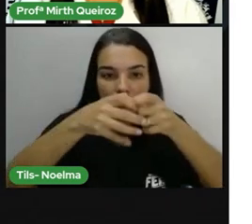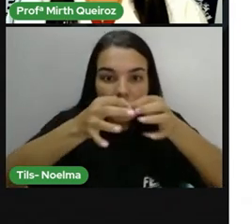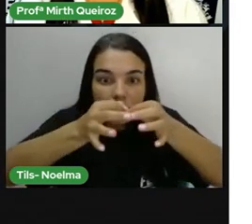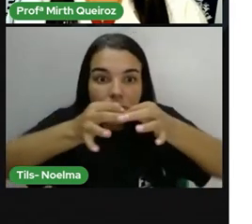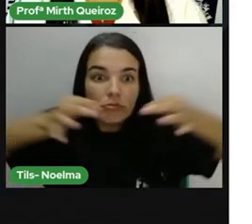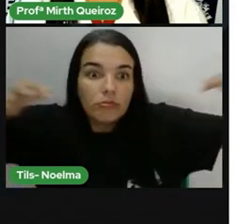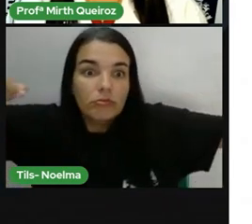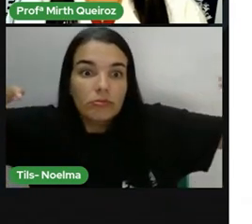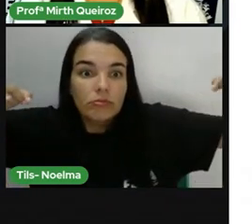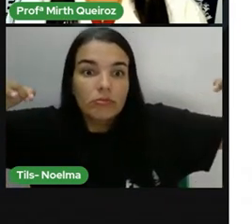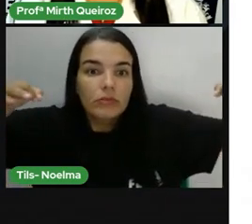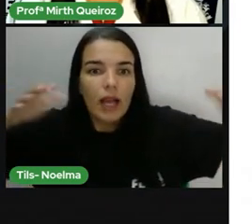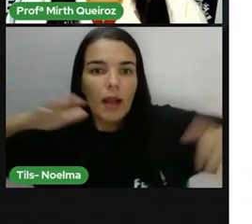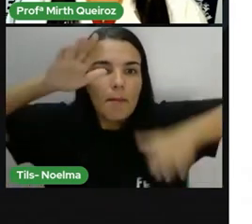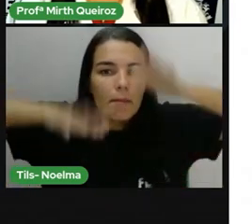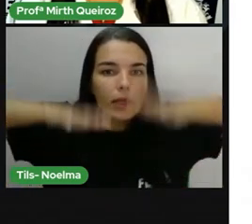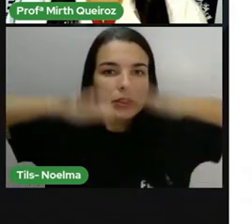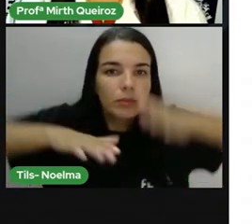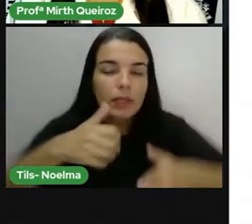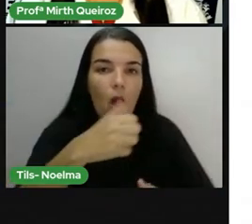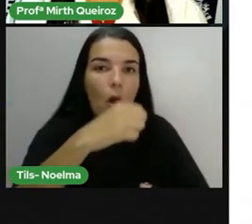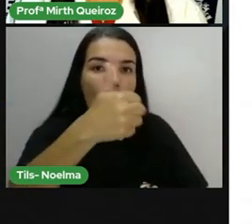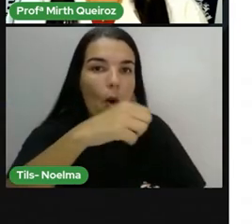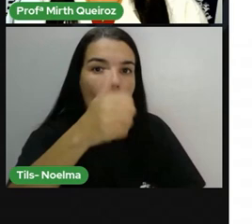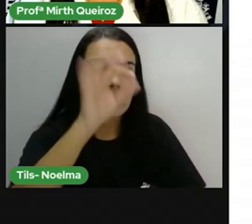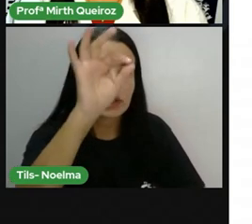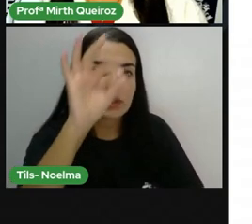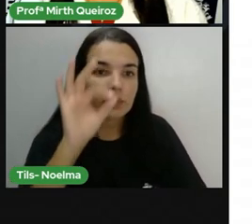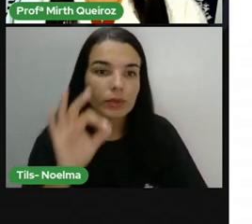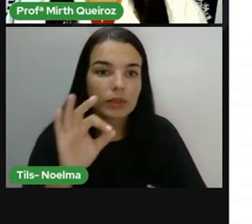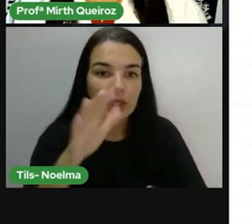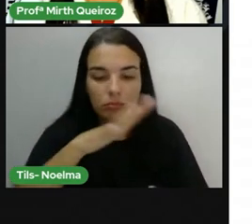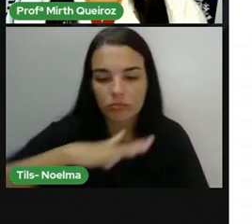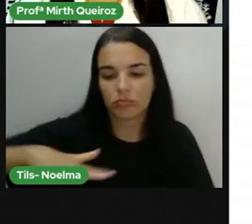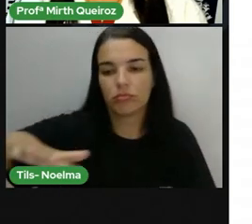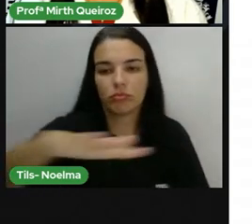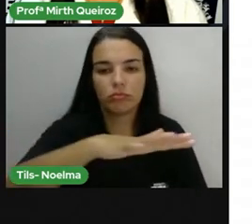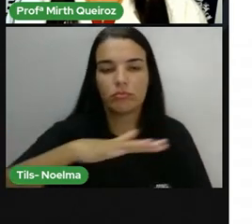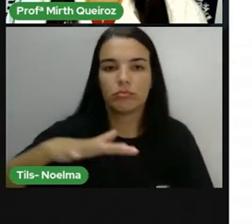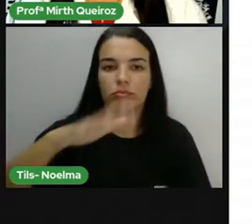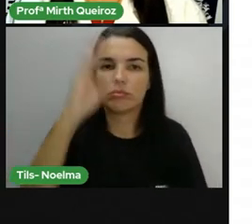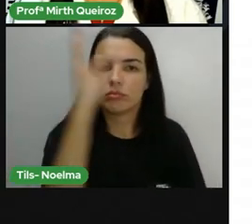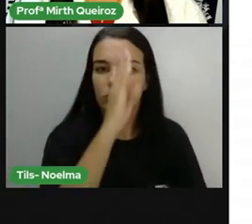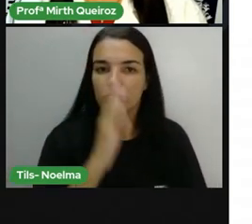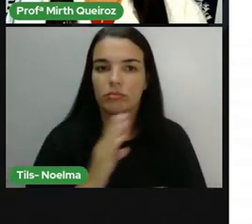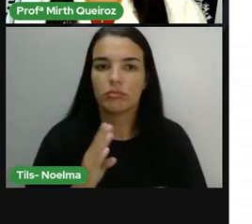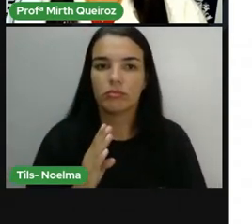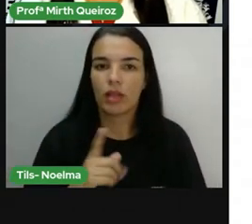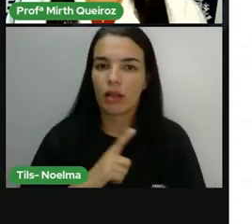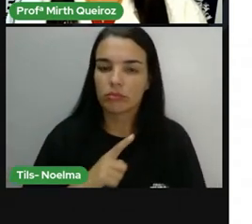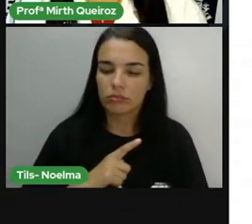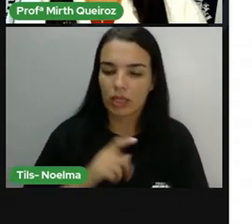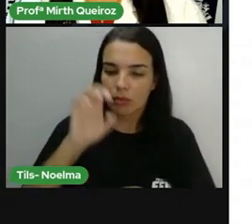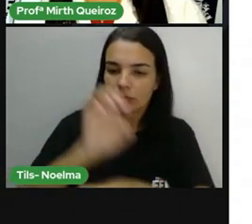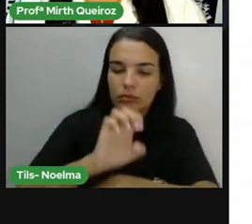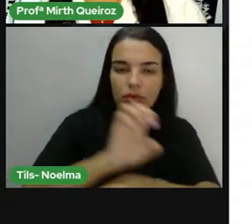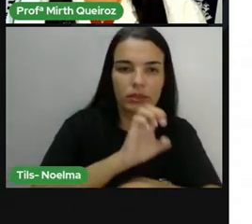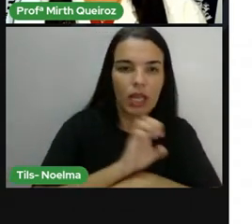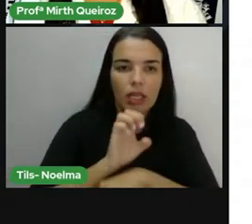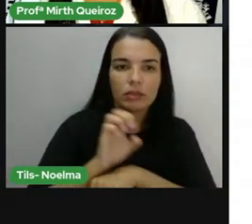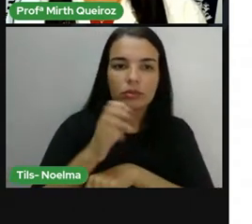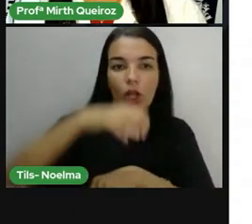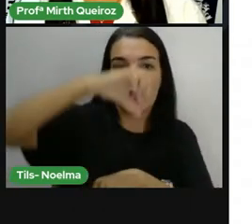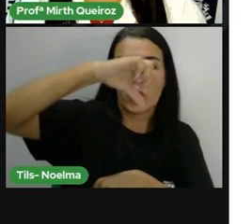equivalente a 11% do território nacional, em globos estados de Alagoas, Bahia, Ceará, Maranhão,